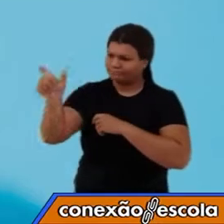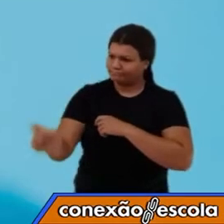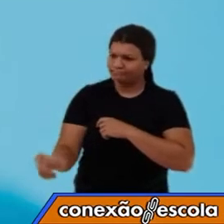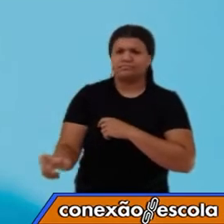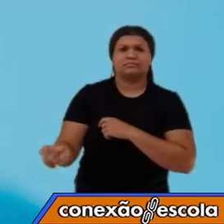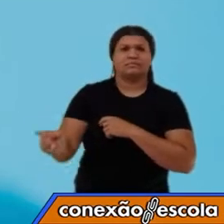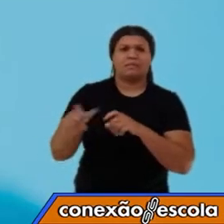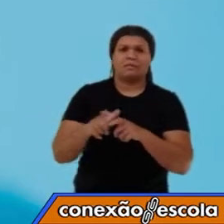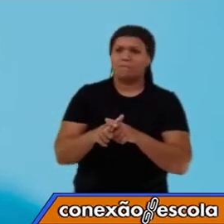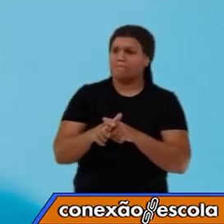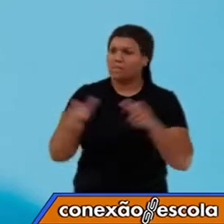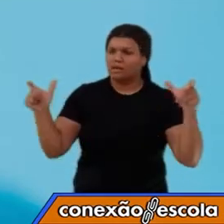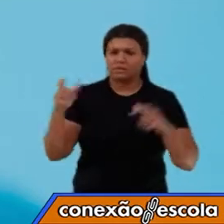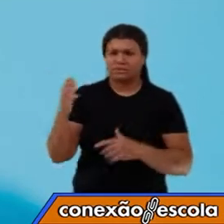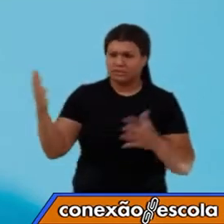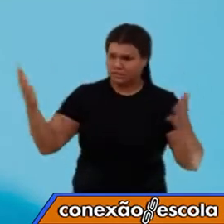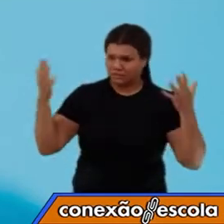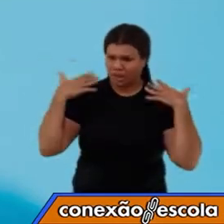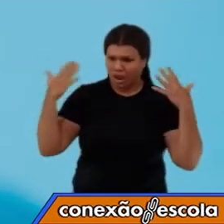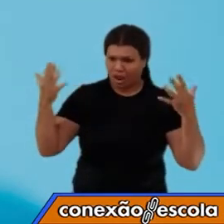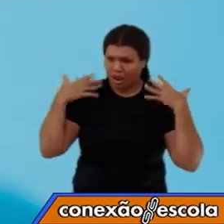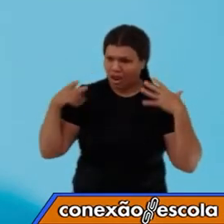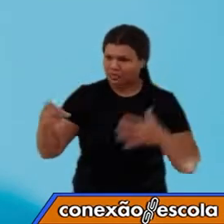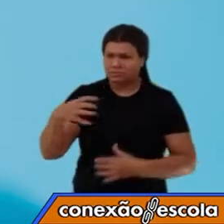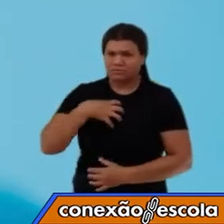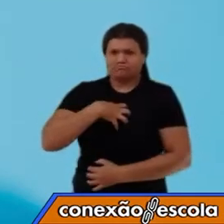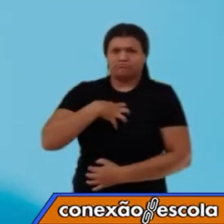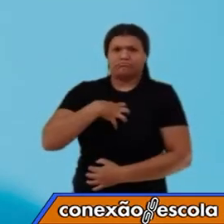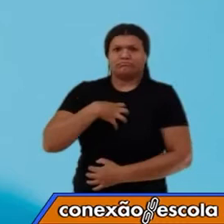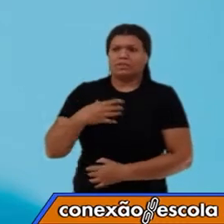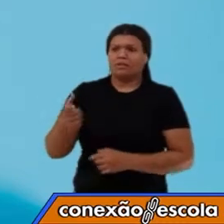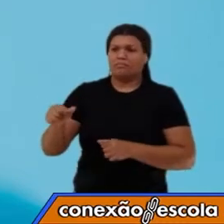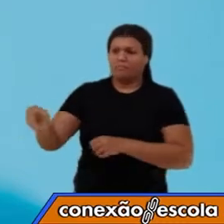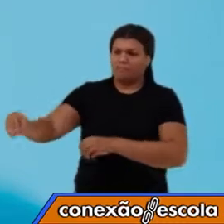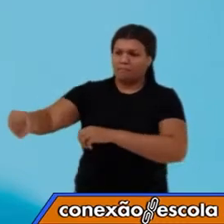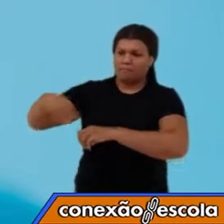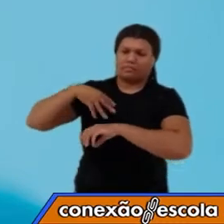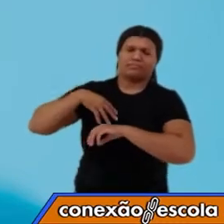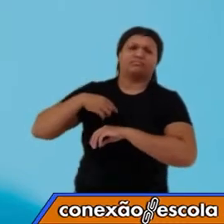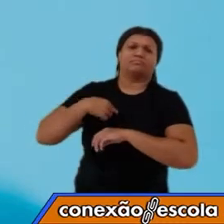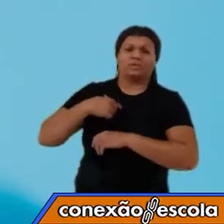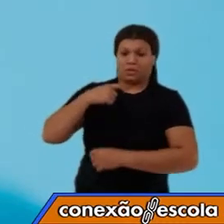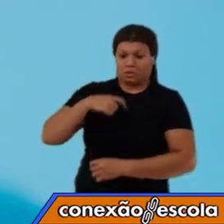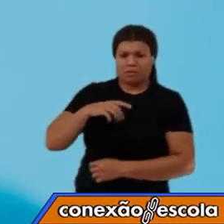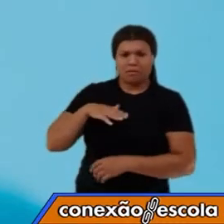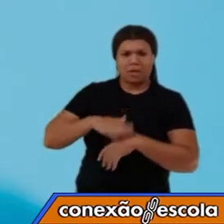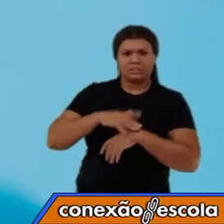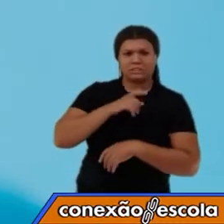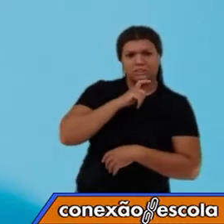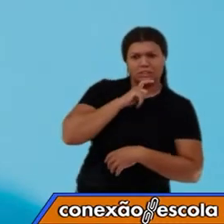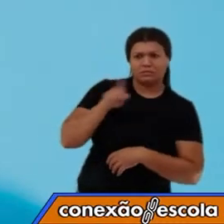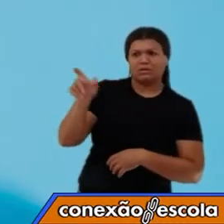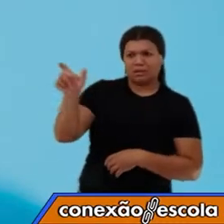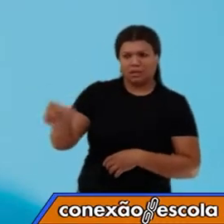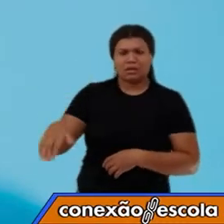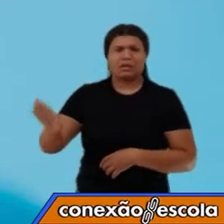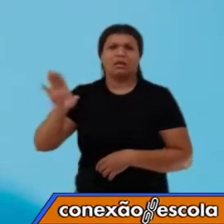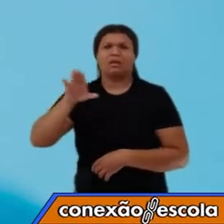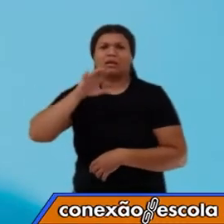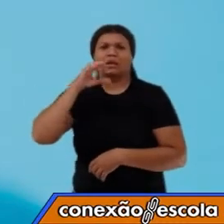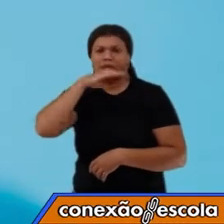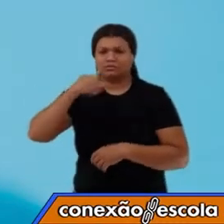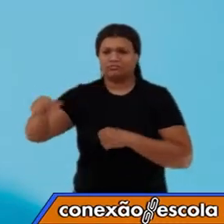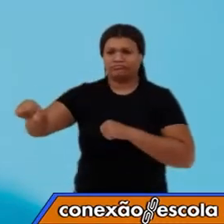maior temperatura para o corpo de menor temperatura. Isso é importante na nossa compreensão do